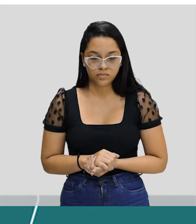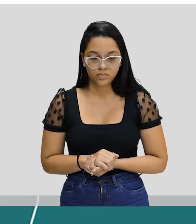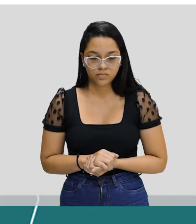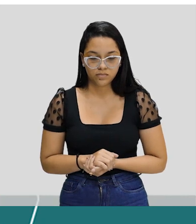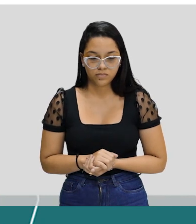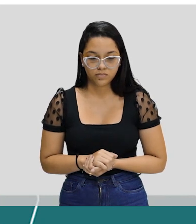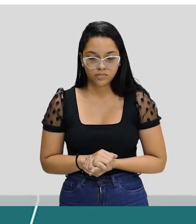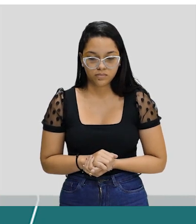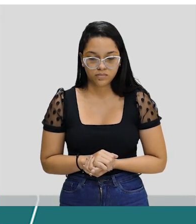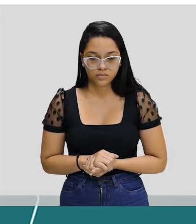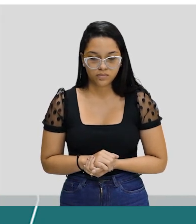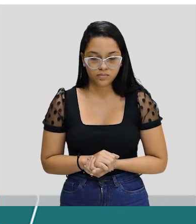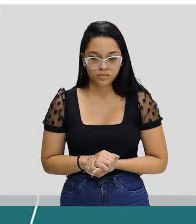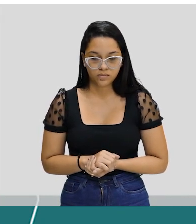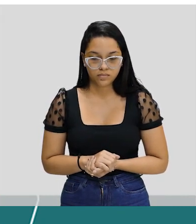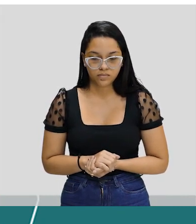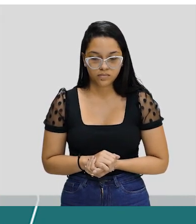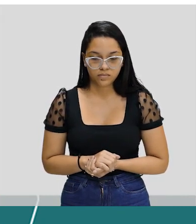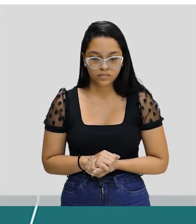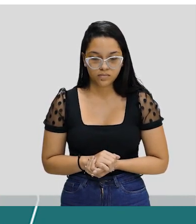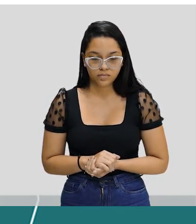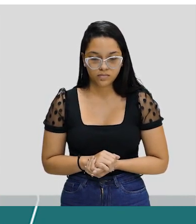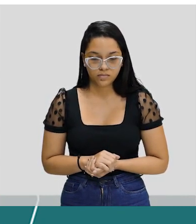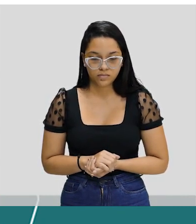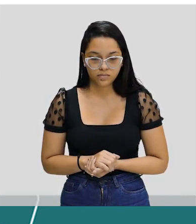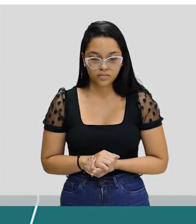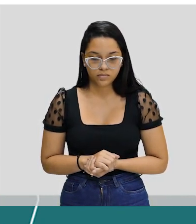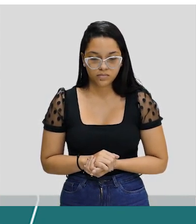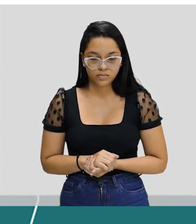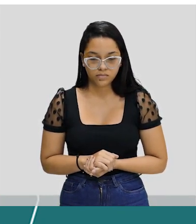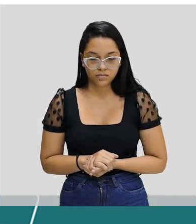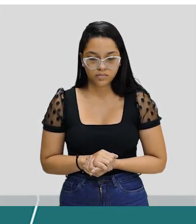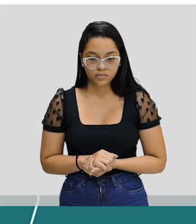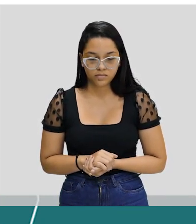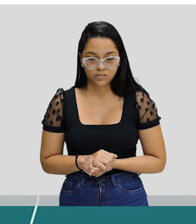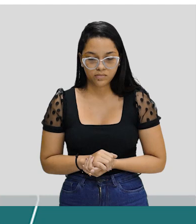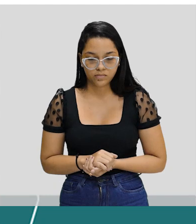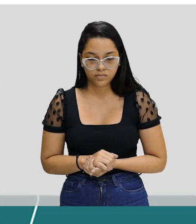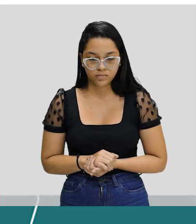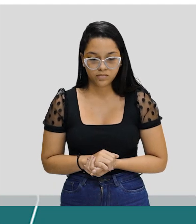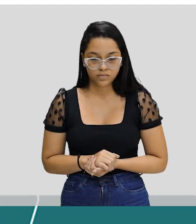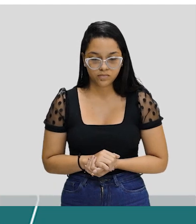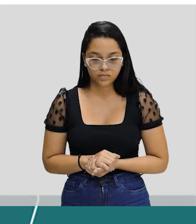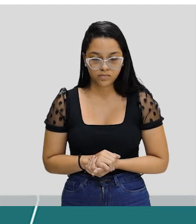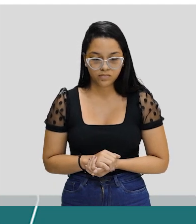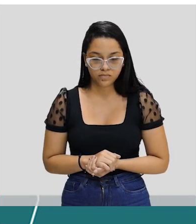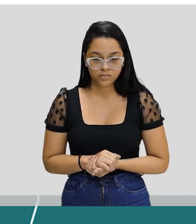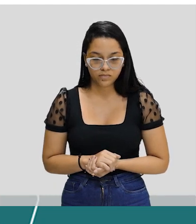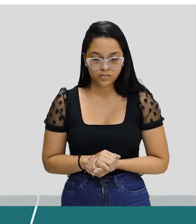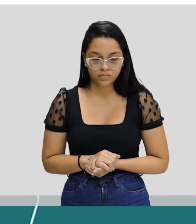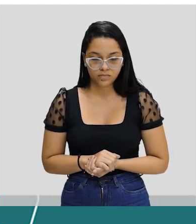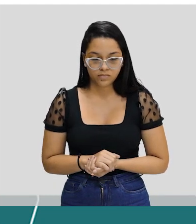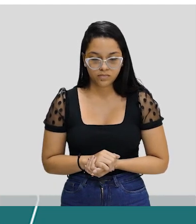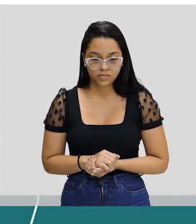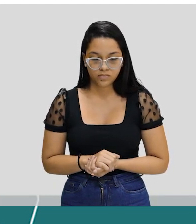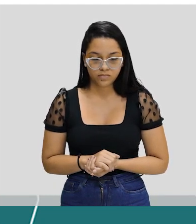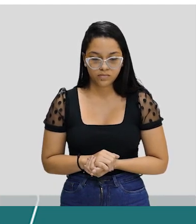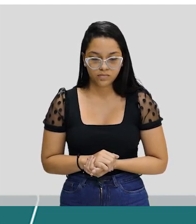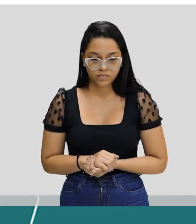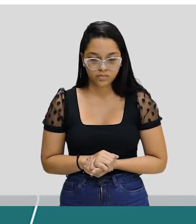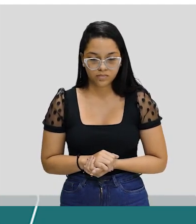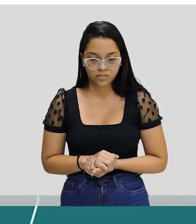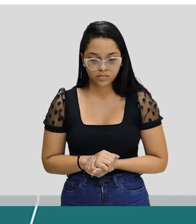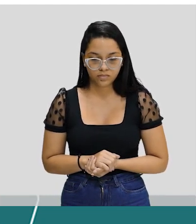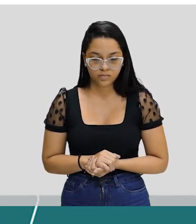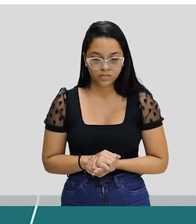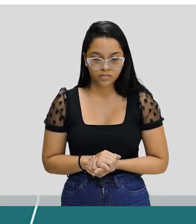linda e pura semideia, que como um acidente em seu sujeito, a si com